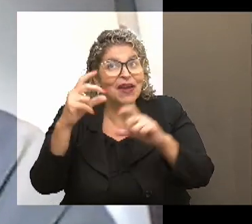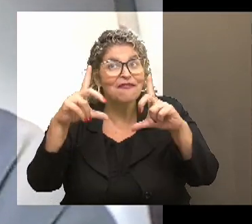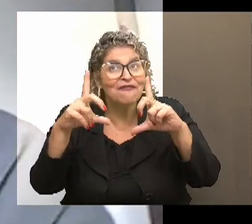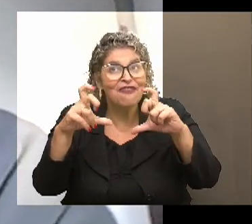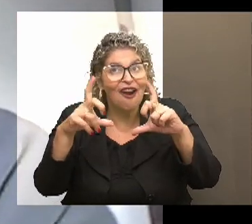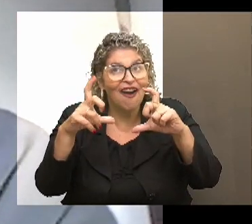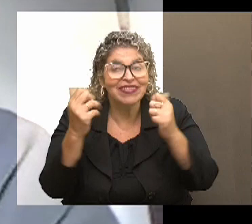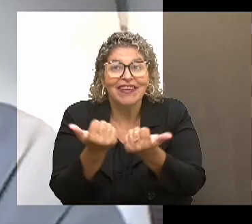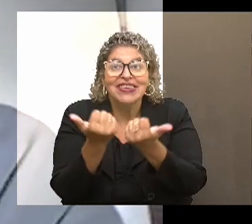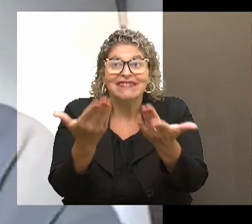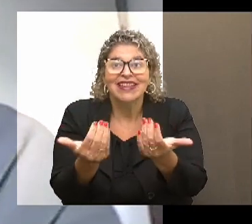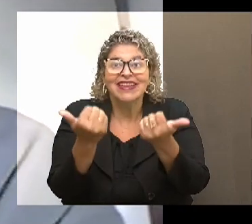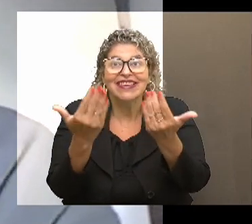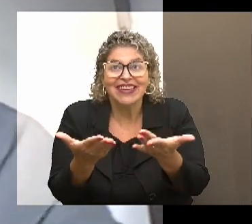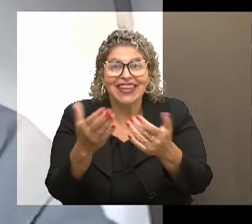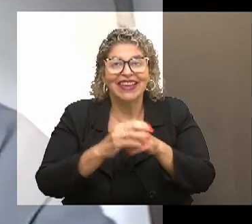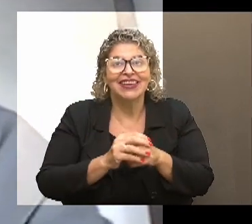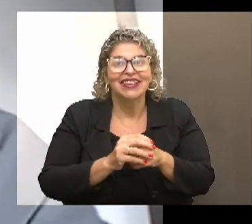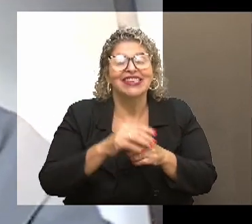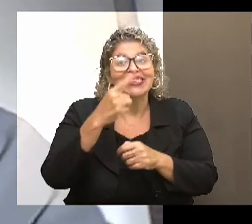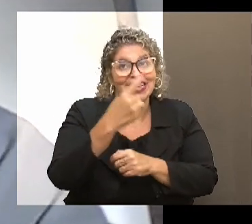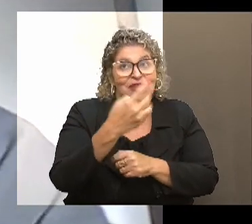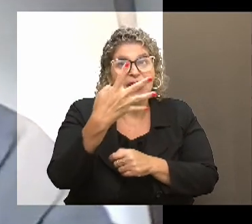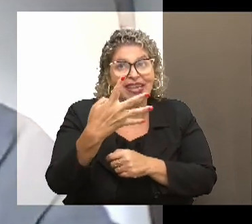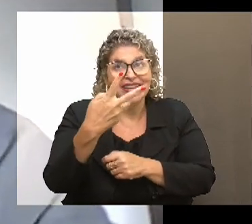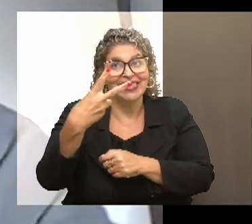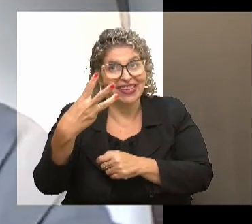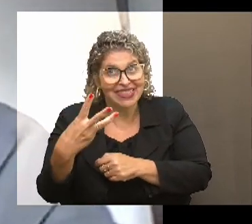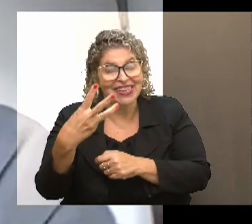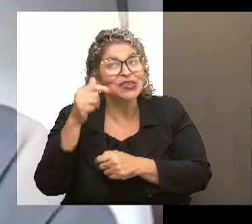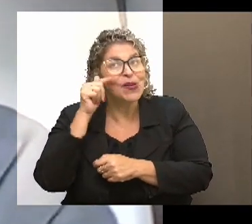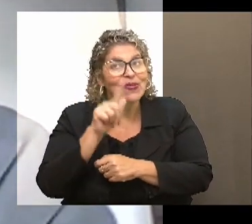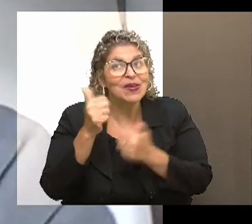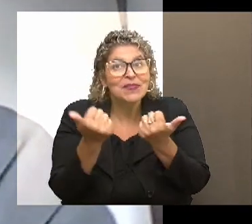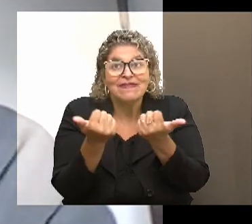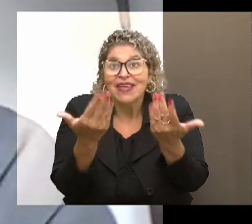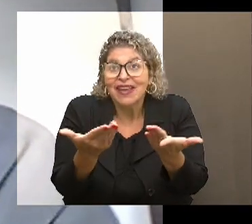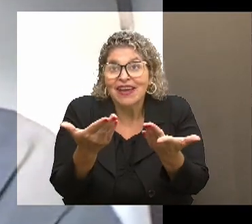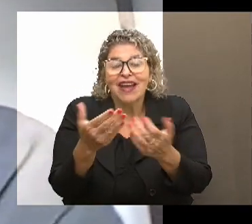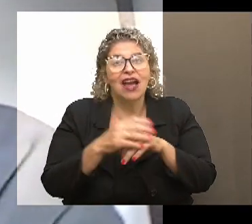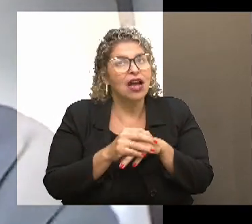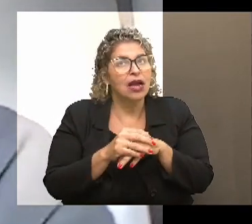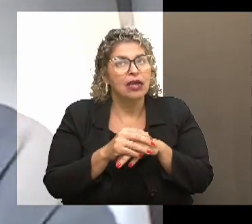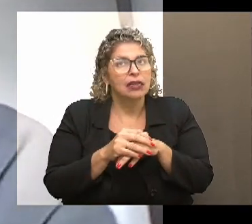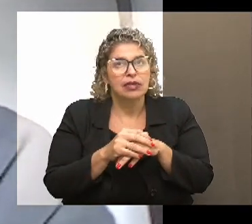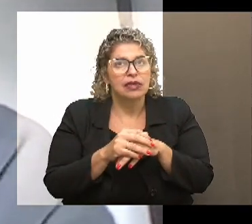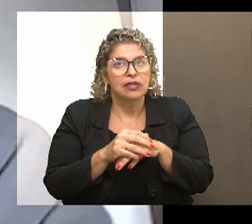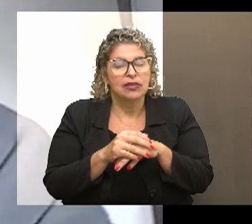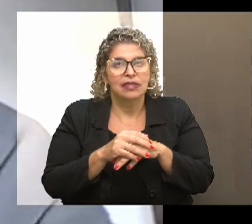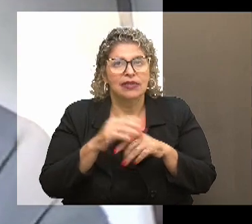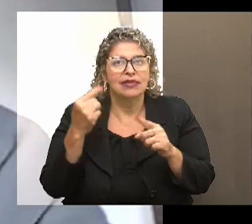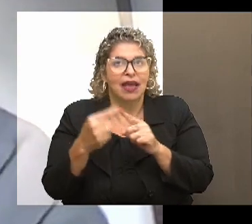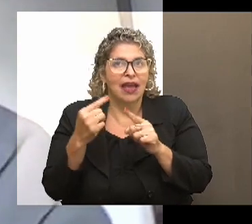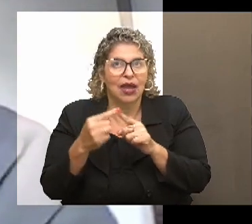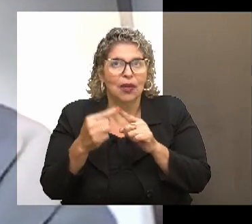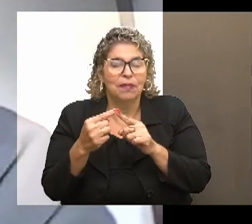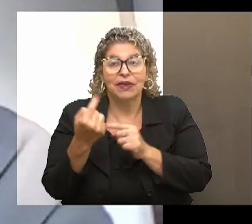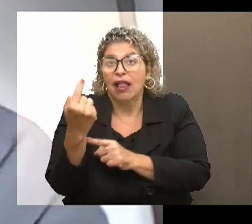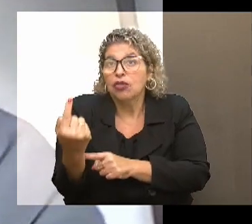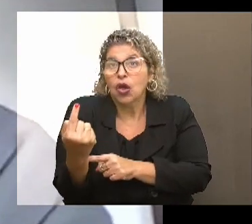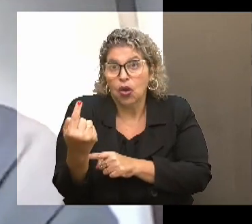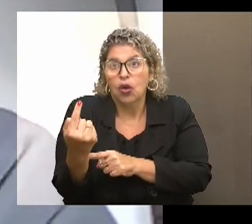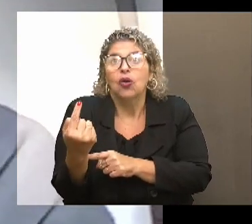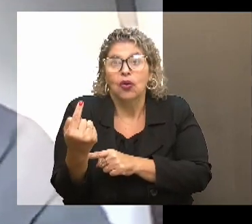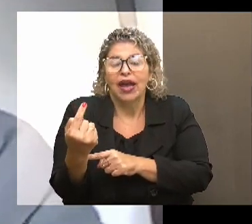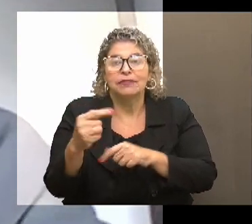fresquinha, e desses 123 a gente encontrou novamente, porque a gente tem que ter em mente que essas pessoas algumas não são césseis fixas num local só, elas são